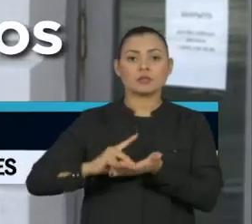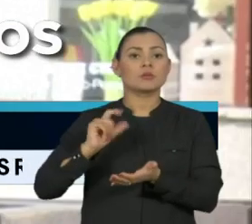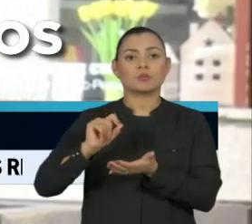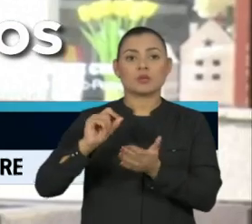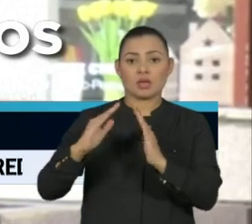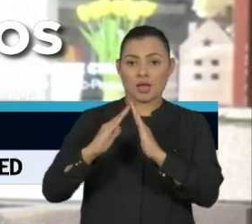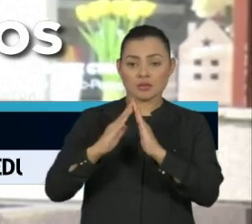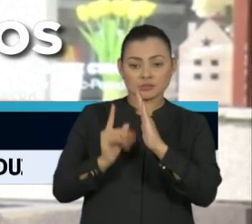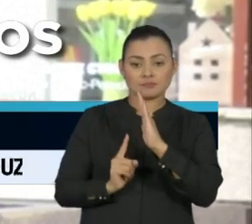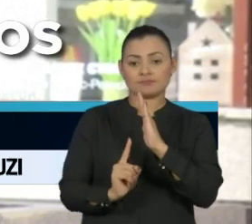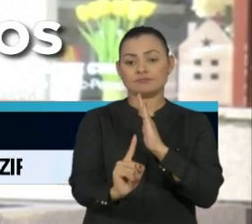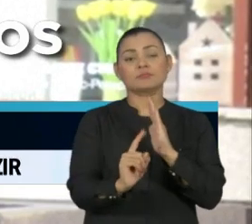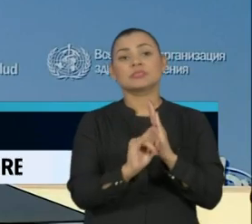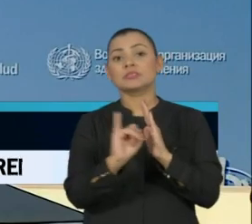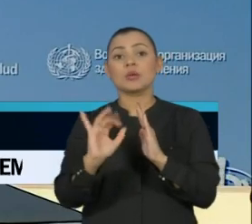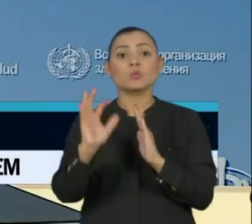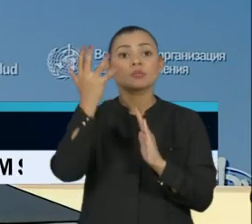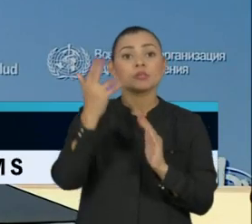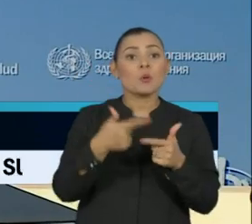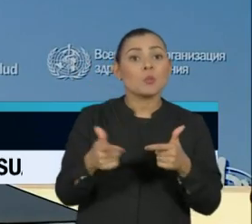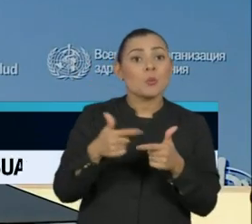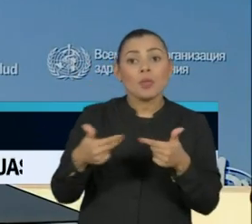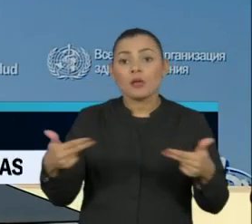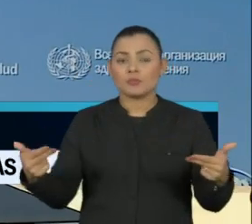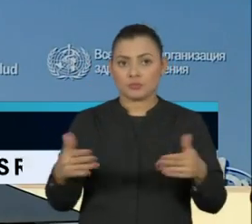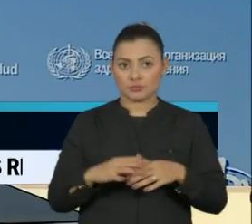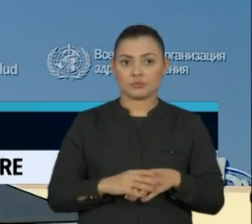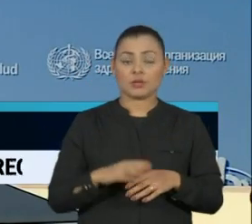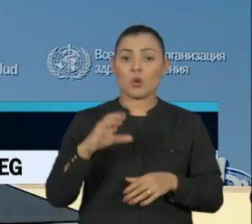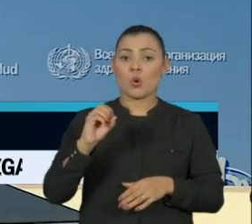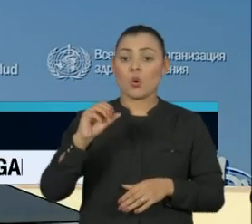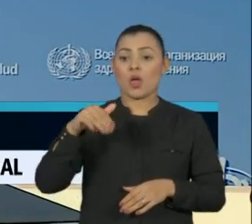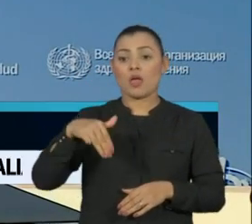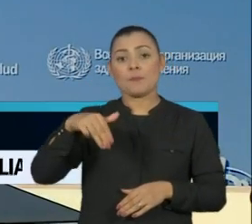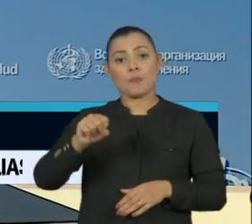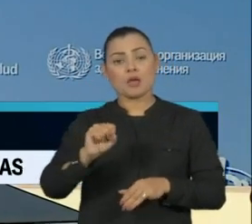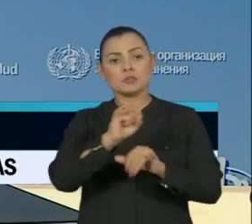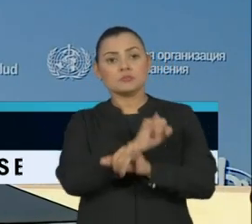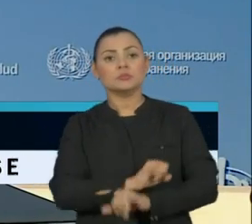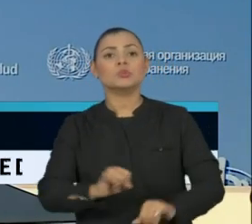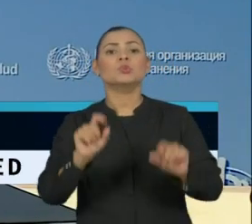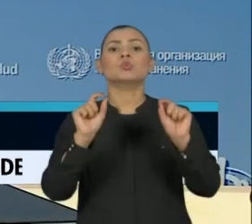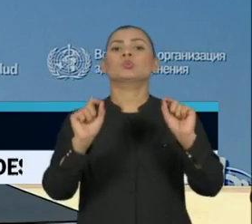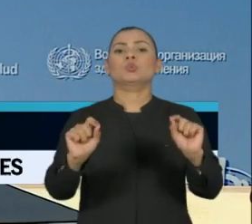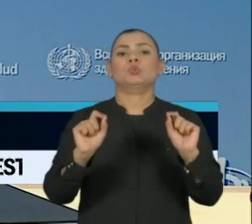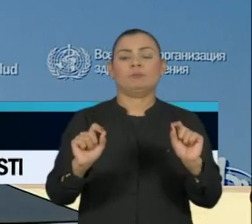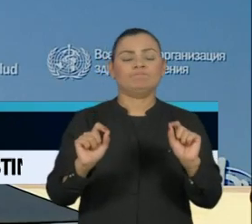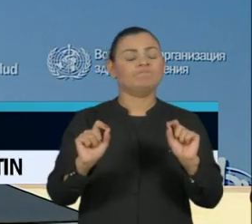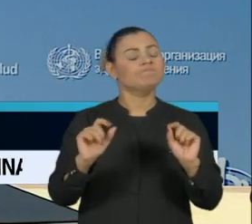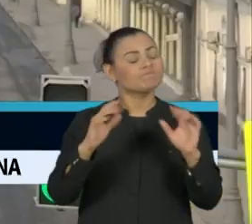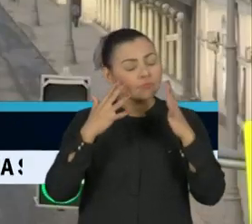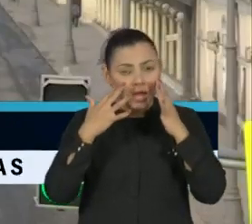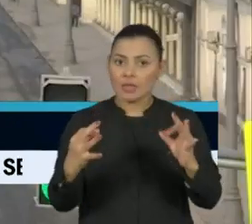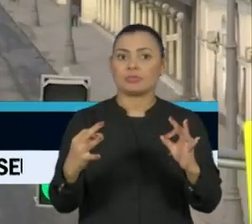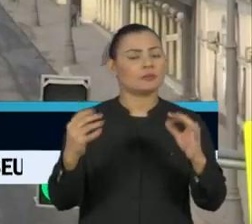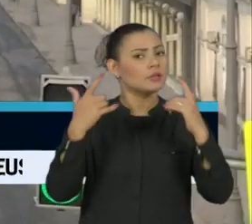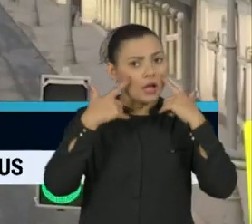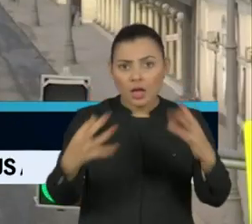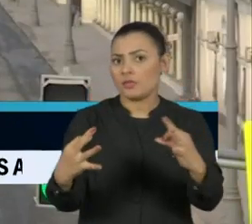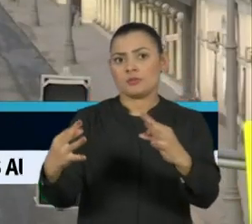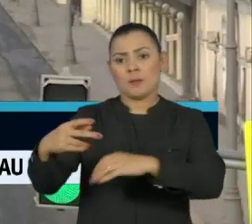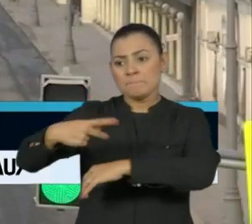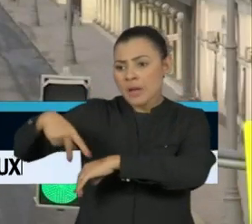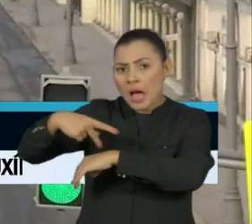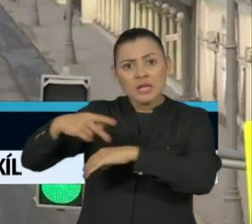em situações excepcionais. A Organização Mundial da Saúde reforçou o alerta de que os países só